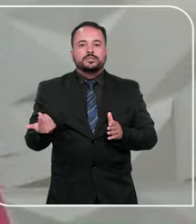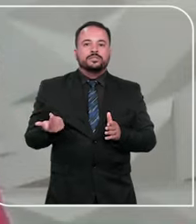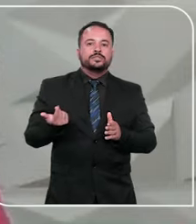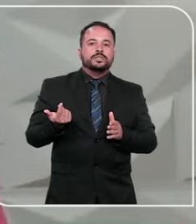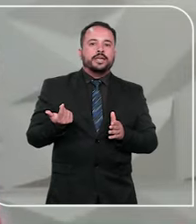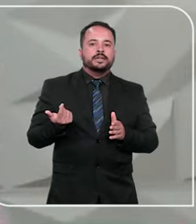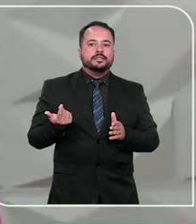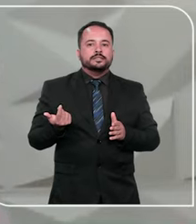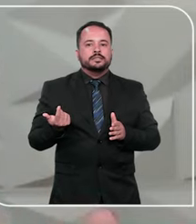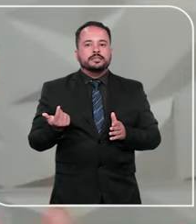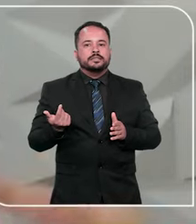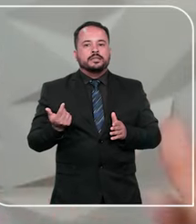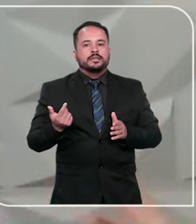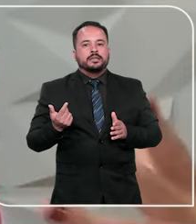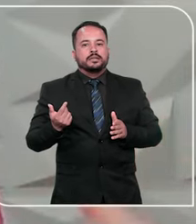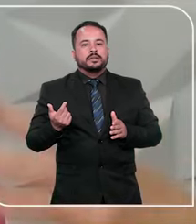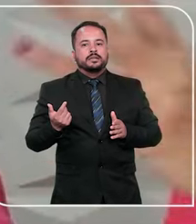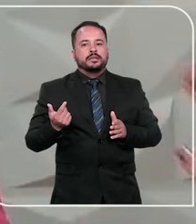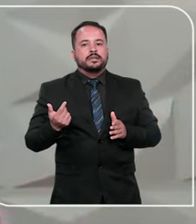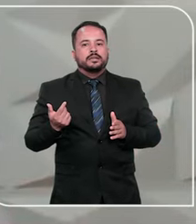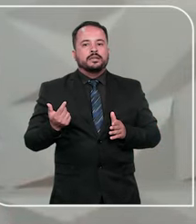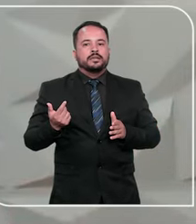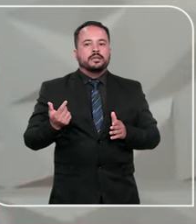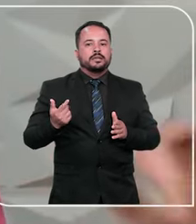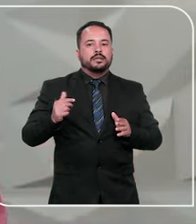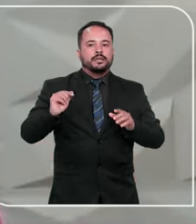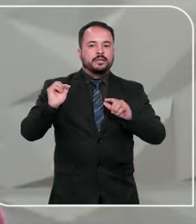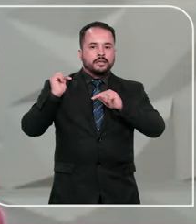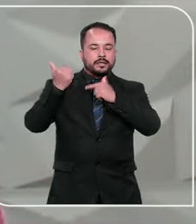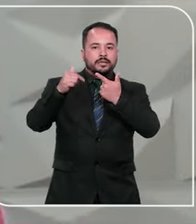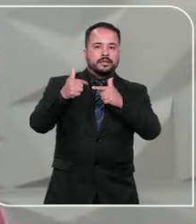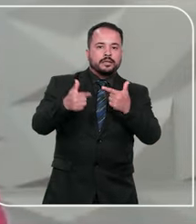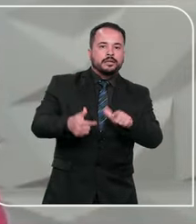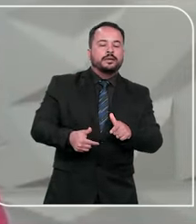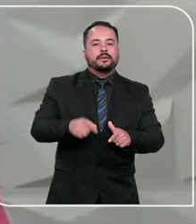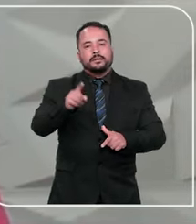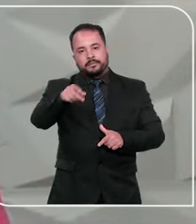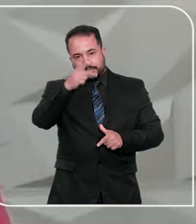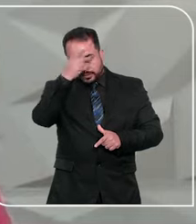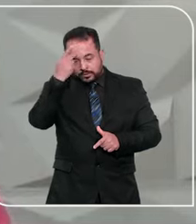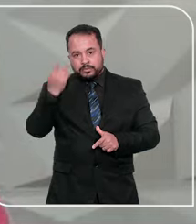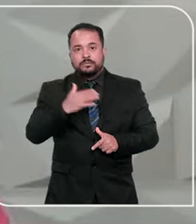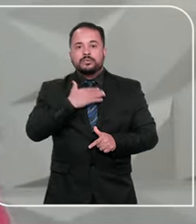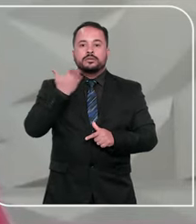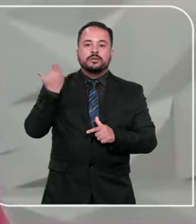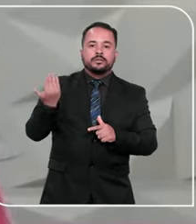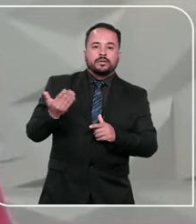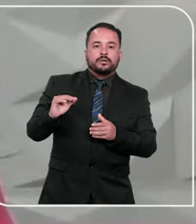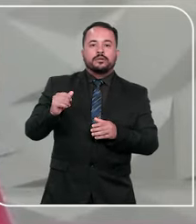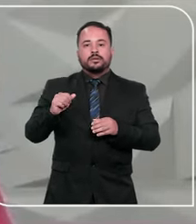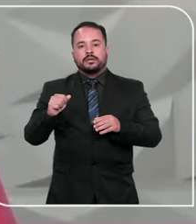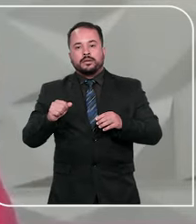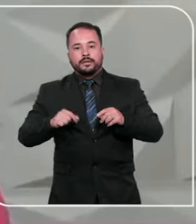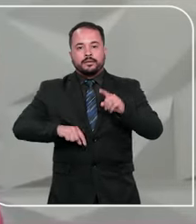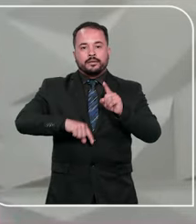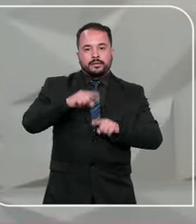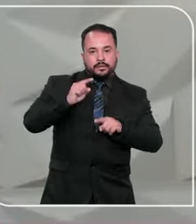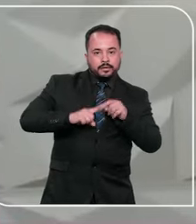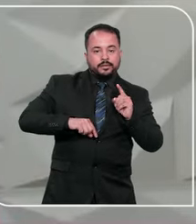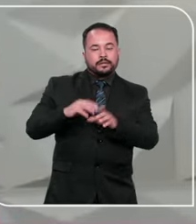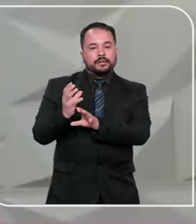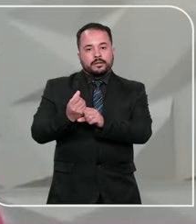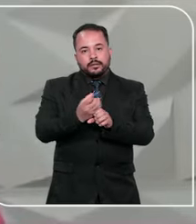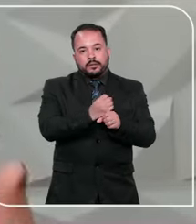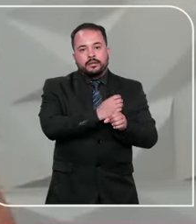herança. Então, também é aberta a sucessão patrimonial de bens e direitos daquela pessoa que faleceu. O inventário e a partilha têm por